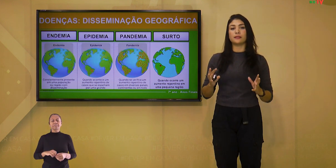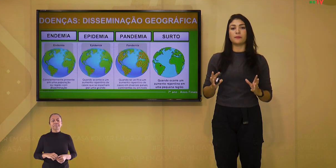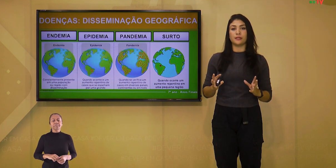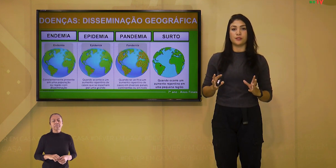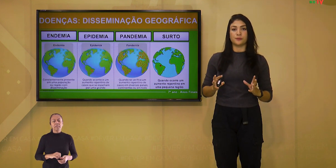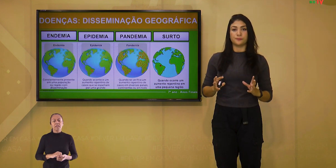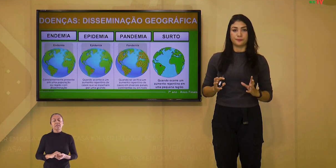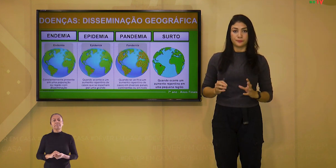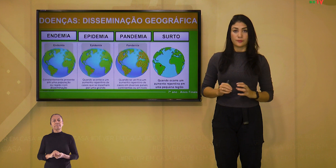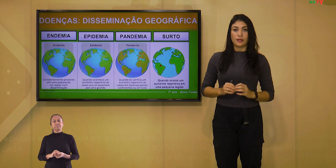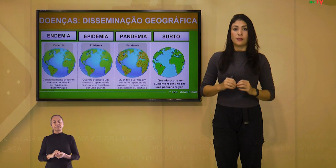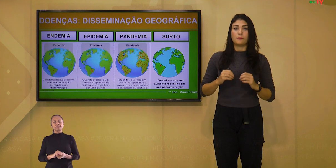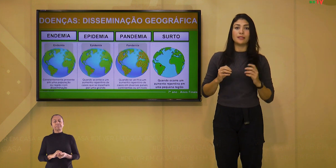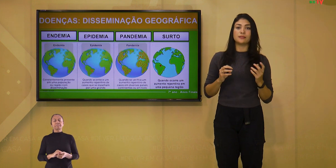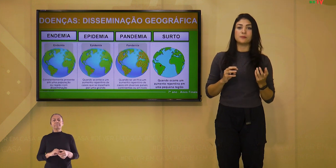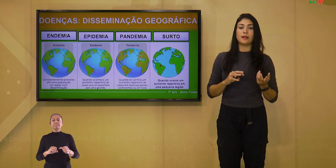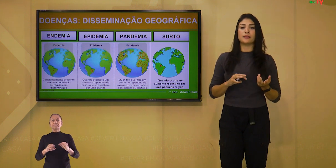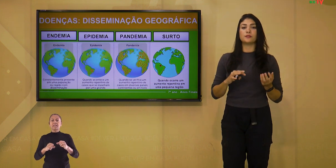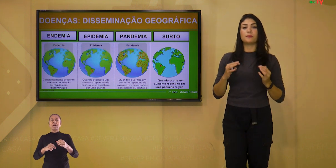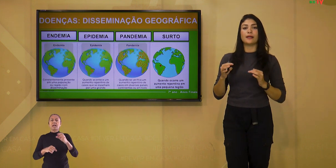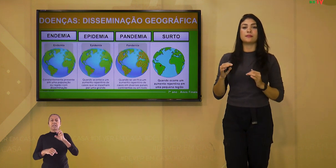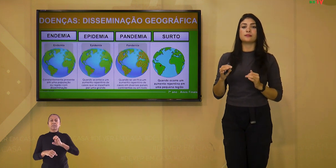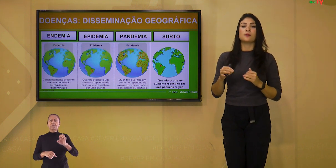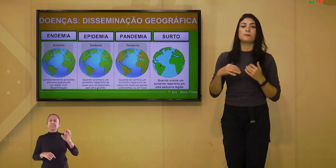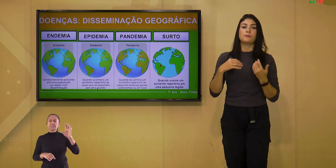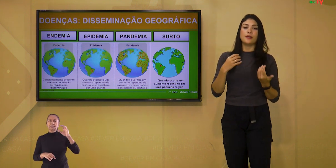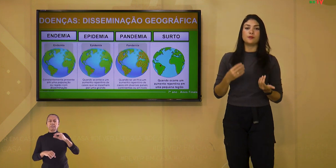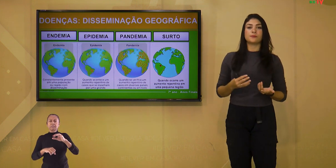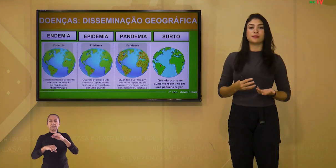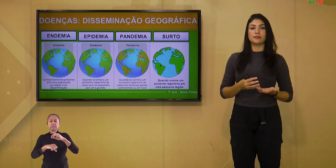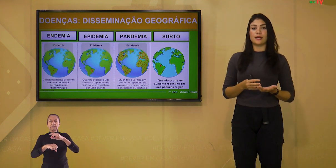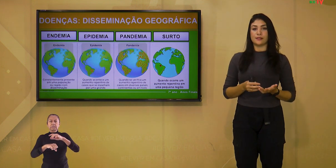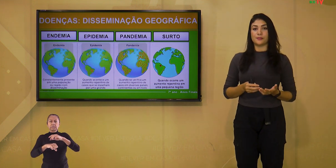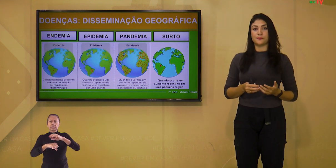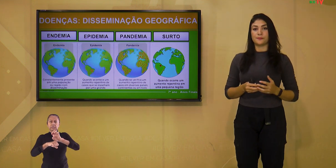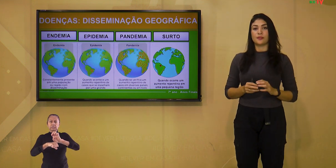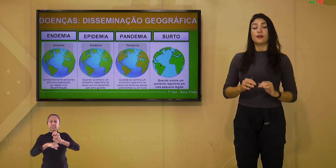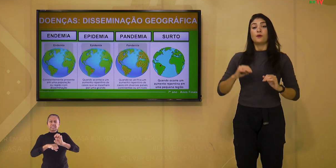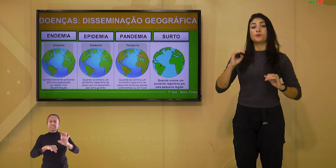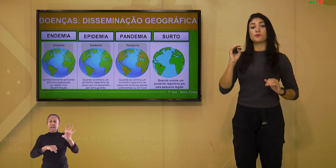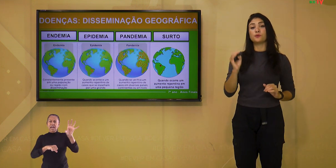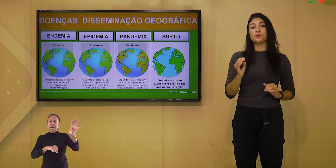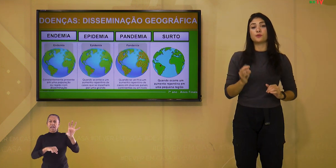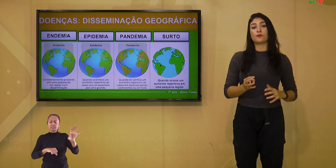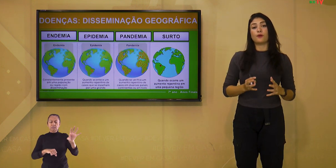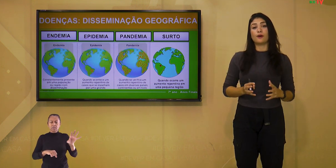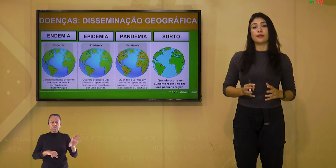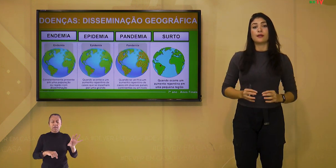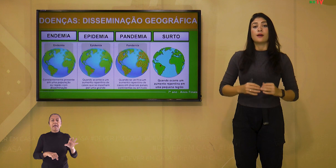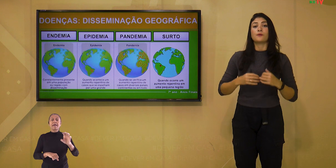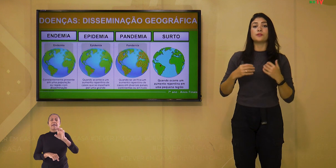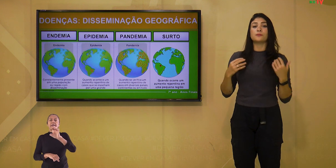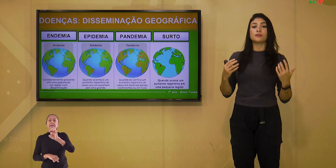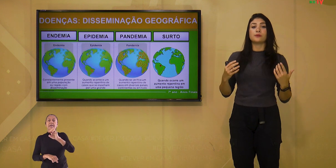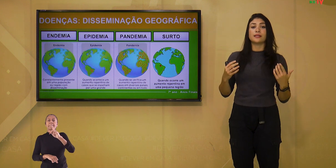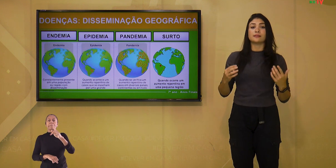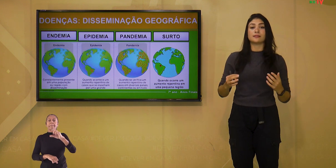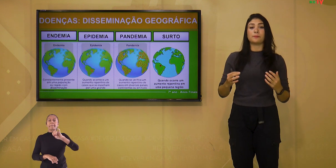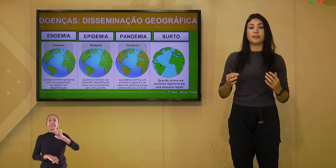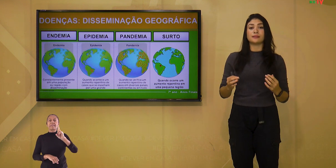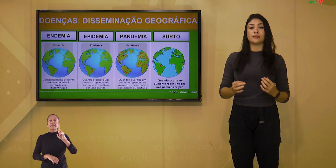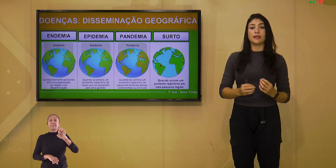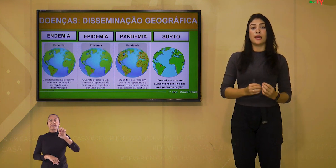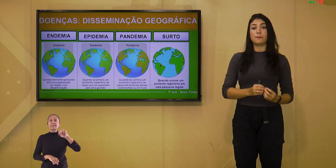repentinamente, mas se espalhando mais em uma cidade. O surto ocorre quando uma